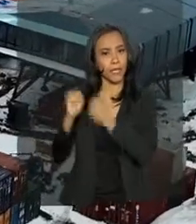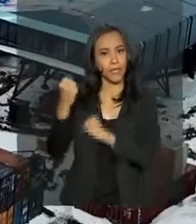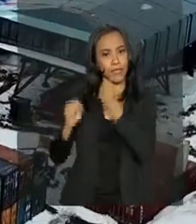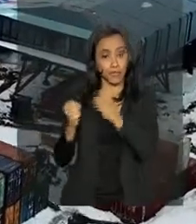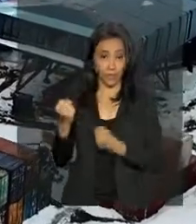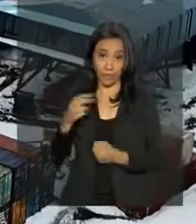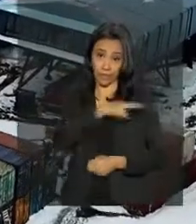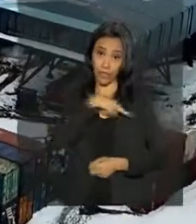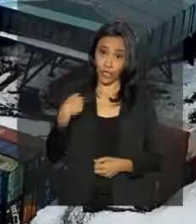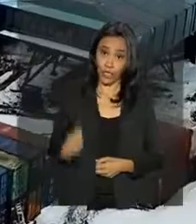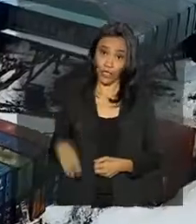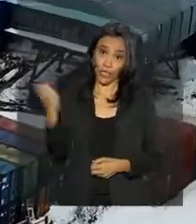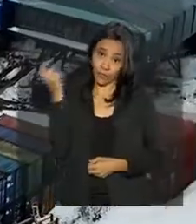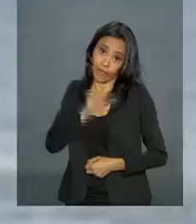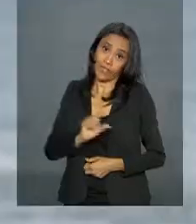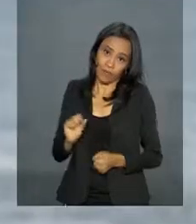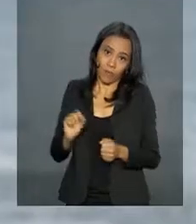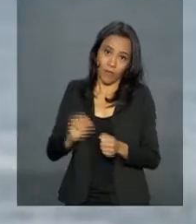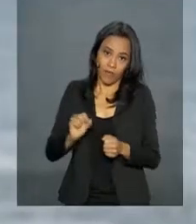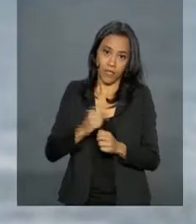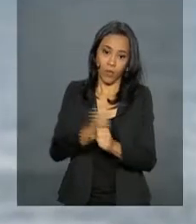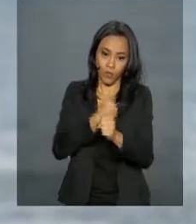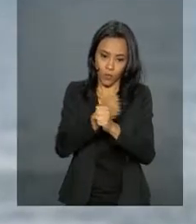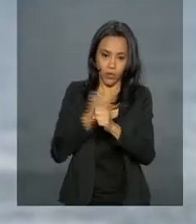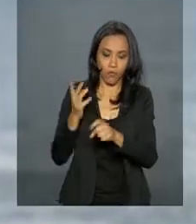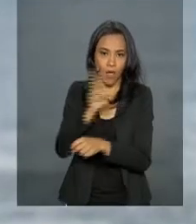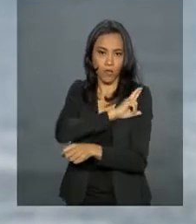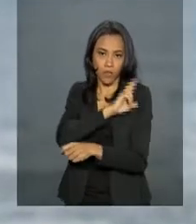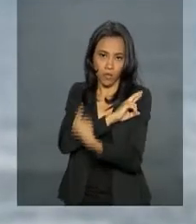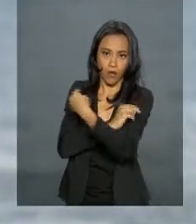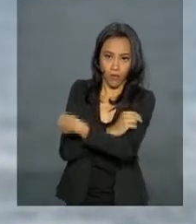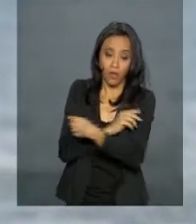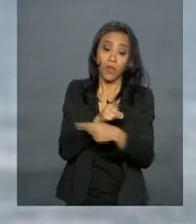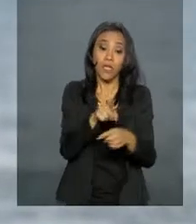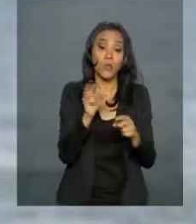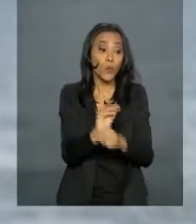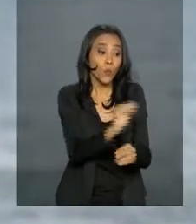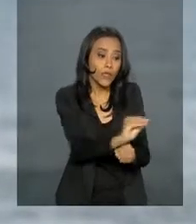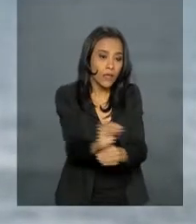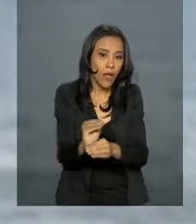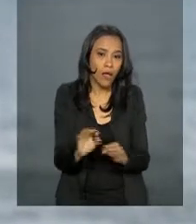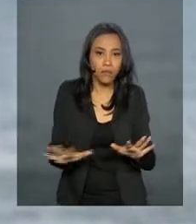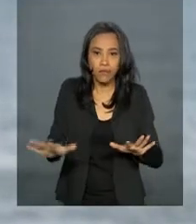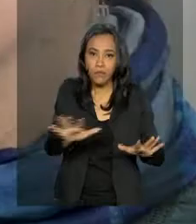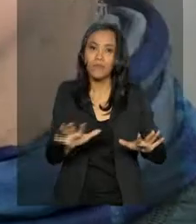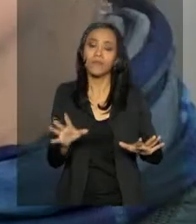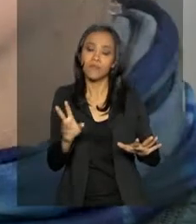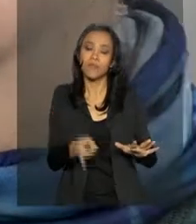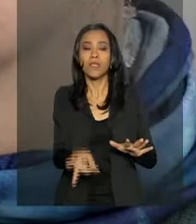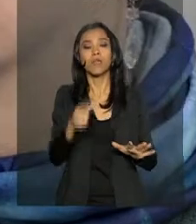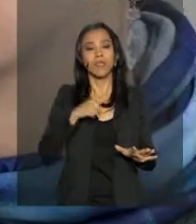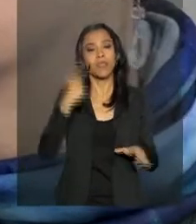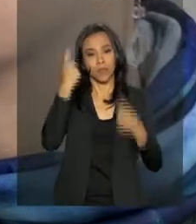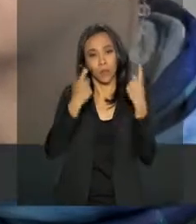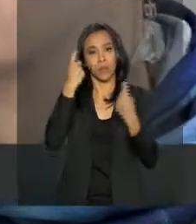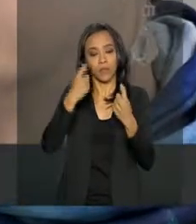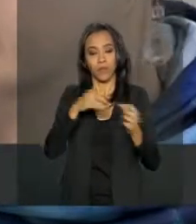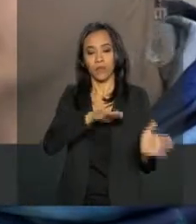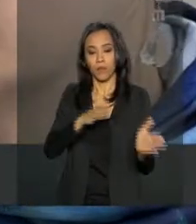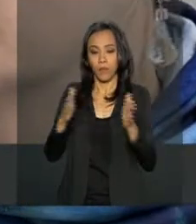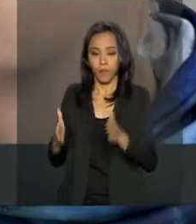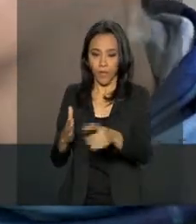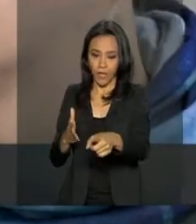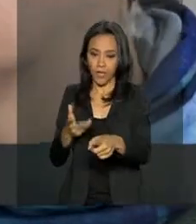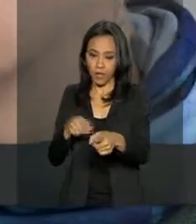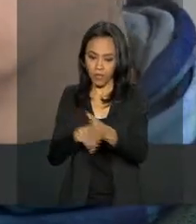licitação. E no canteiro, o cuidado com o meio ambiente é uma preocupação. A gente faz o acompanhamento dos procedimentos de